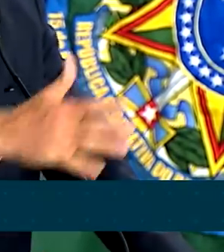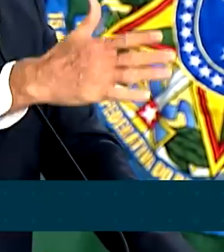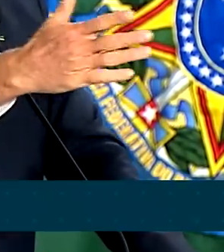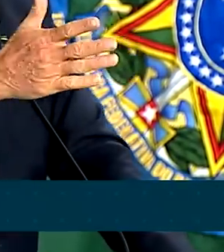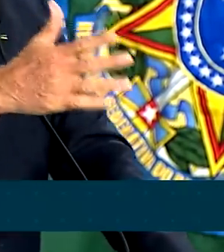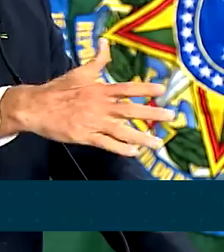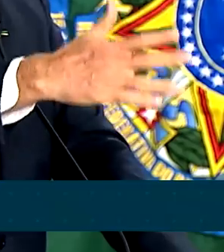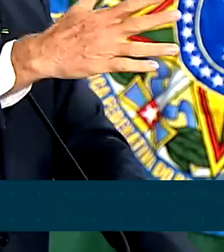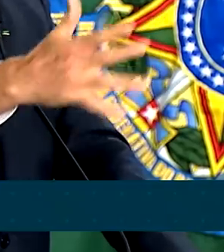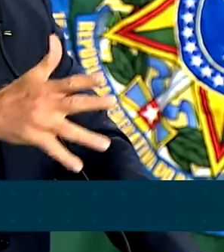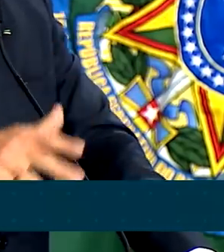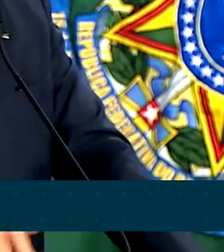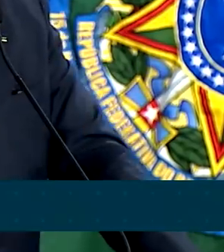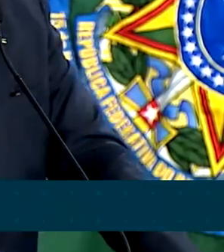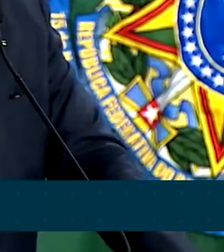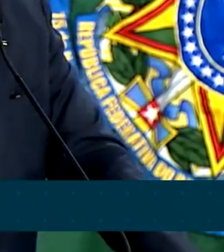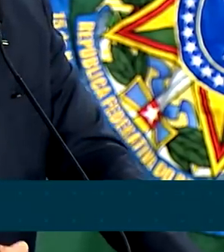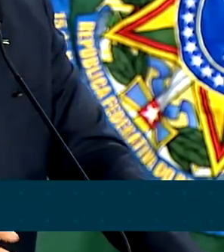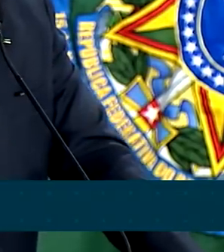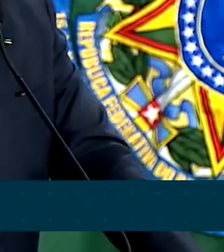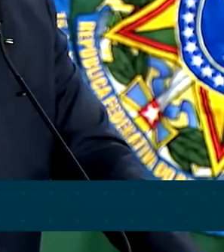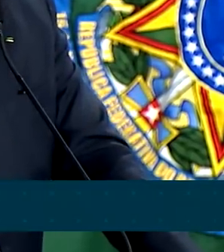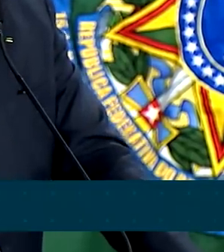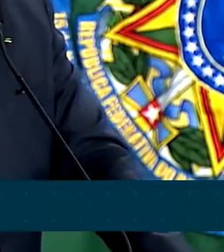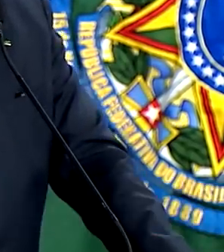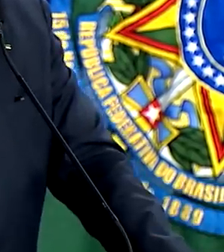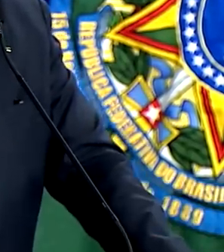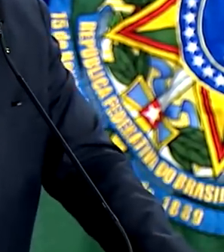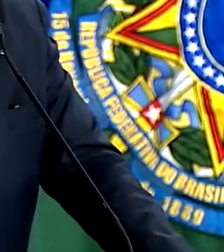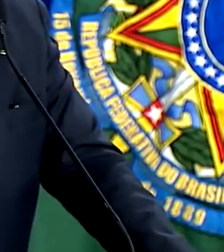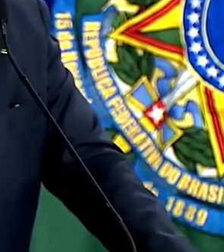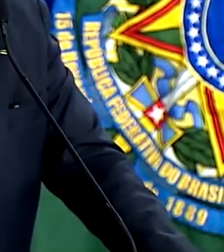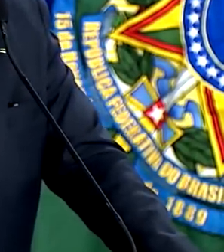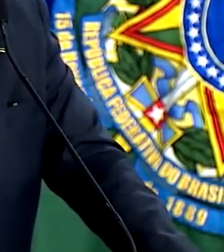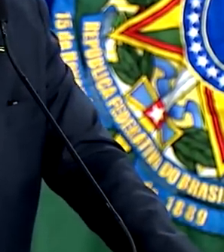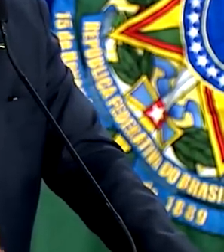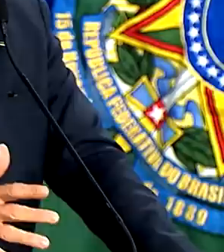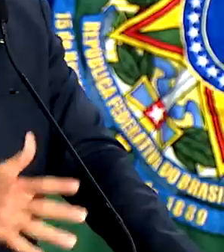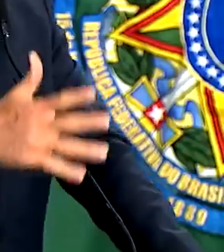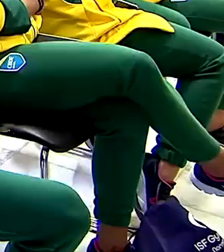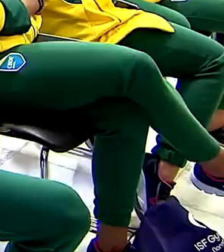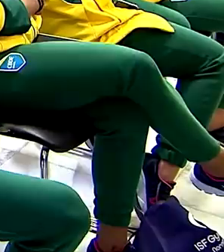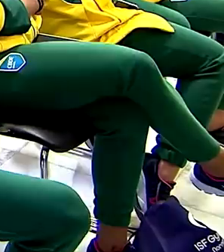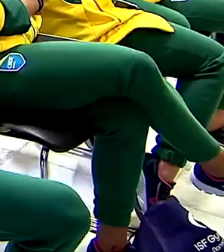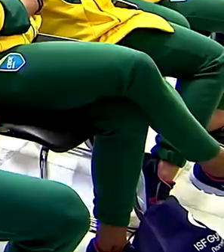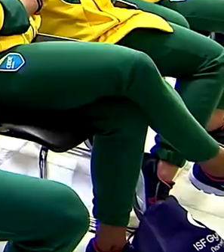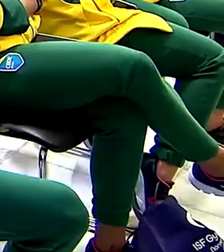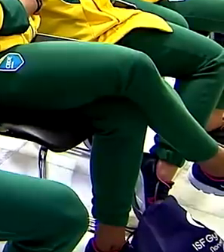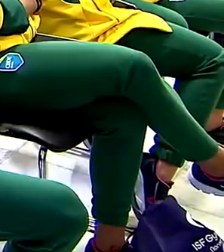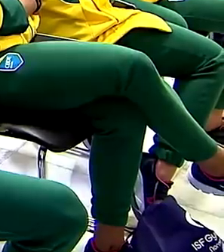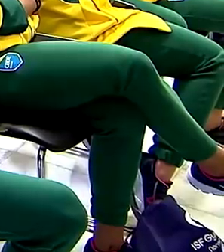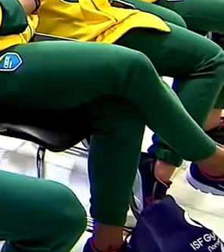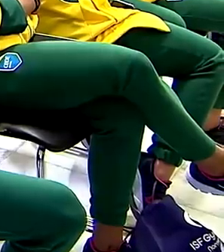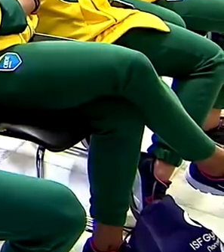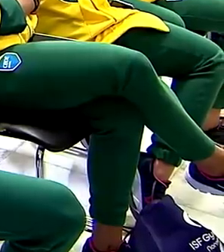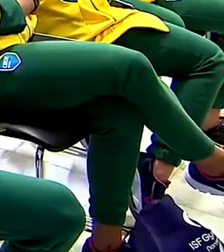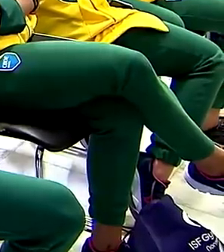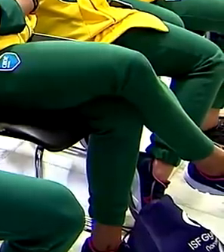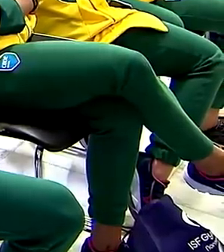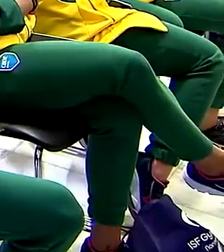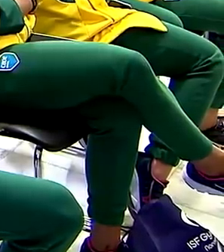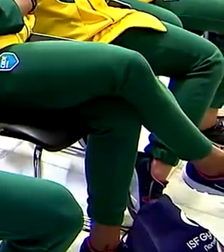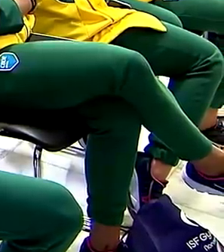enxergar e ver vocês, vocês são um estímulo para eles, vocês são um exemplo para a juventude brasileira,